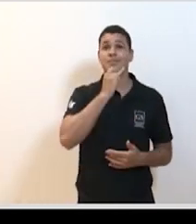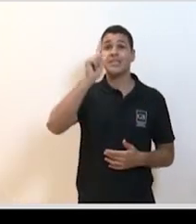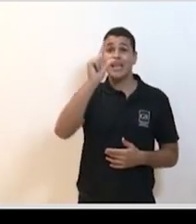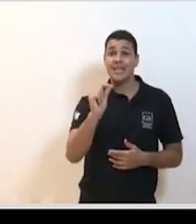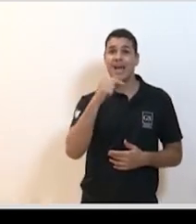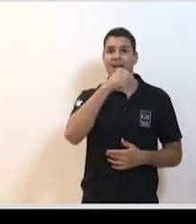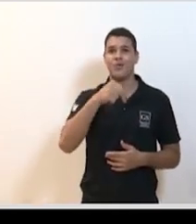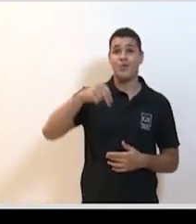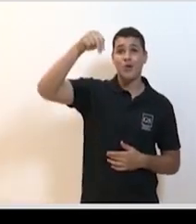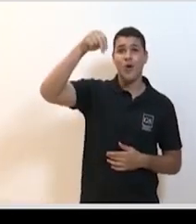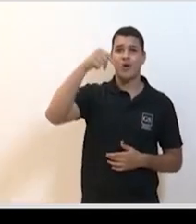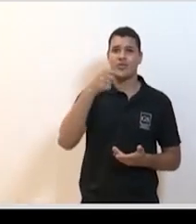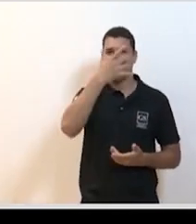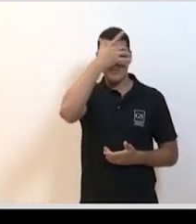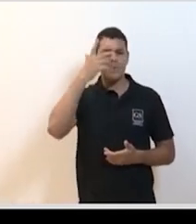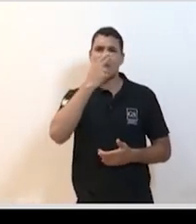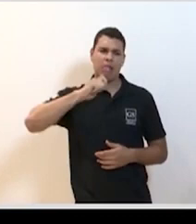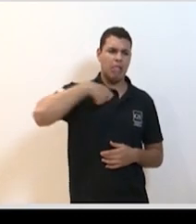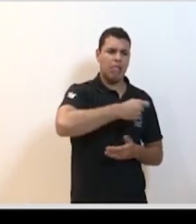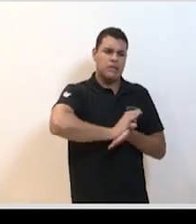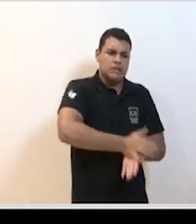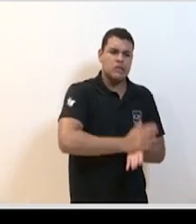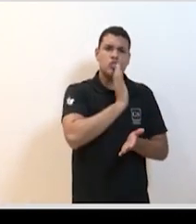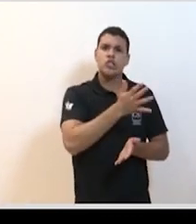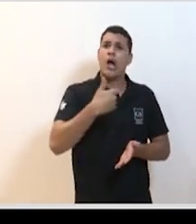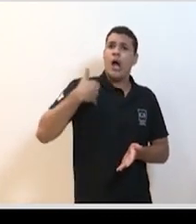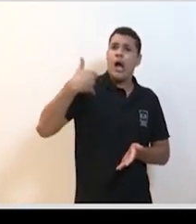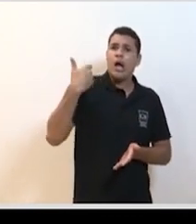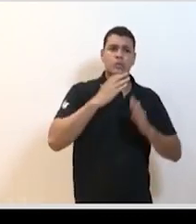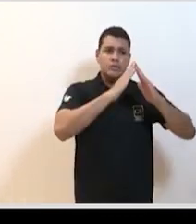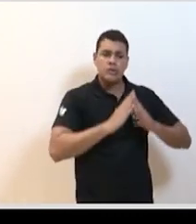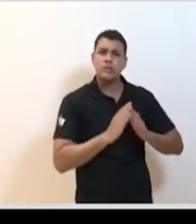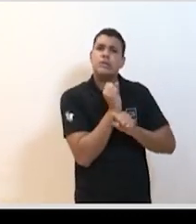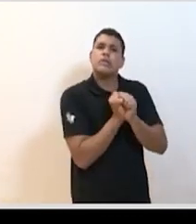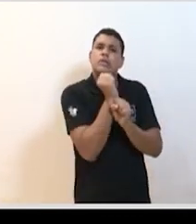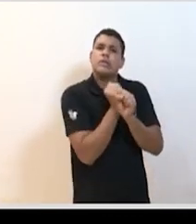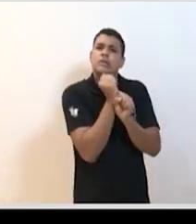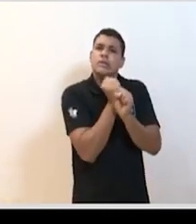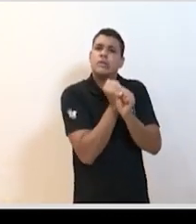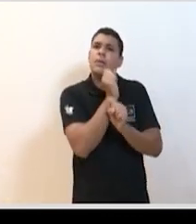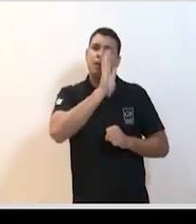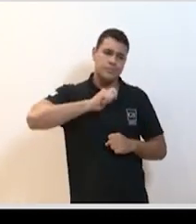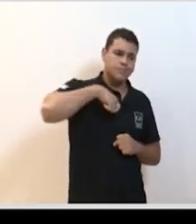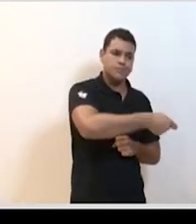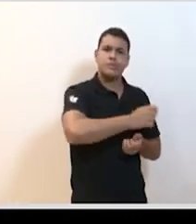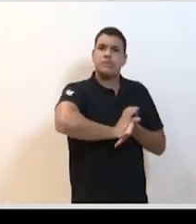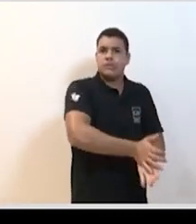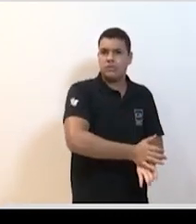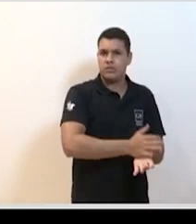nem tinham a ver com a China, mas eram discriminadas, já estavam na Itália há anos, pessoas que eram italianas e que acabaram sendo discriminadas por conta disso.